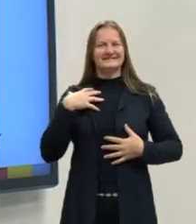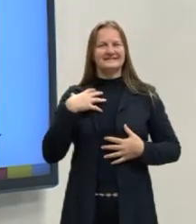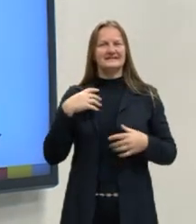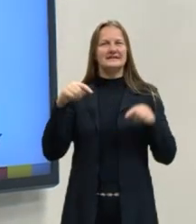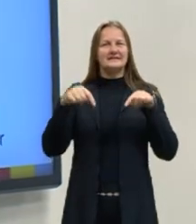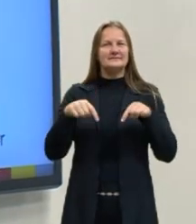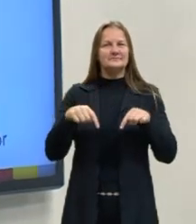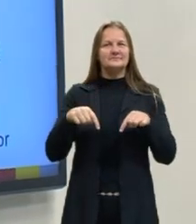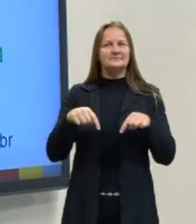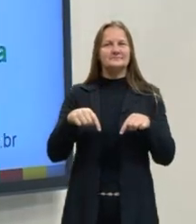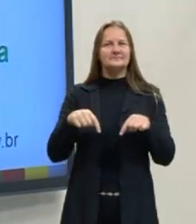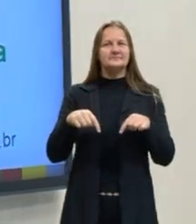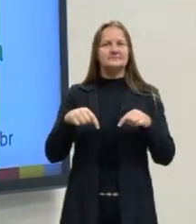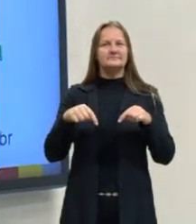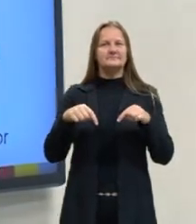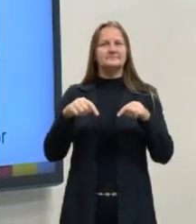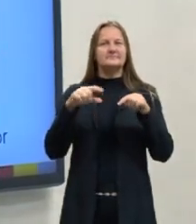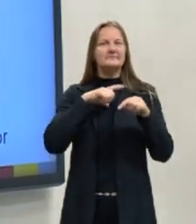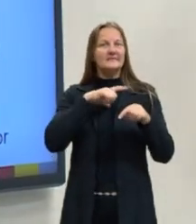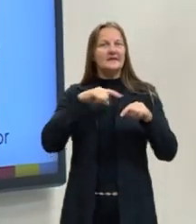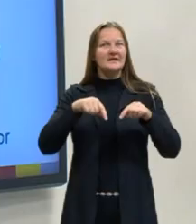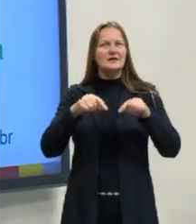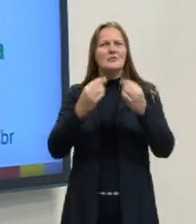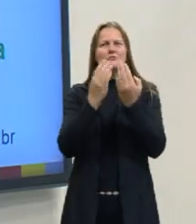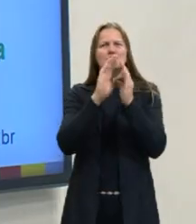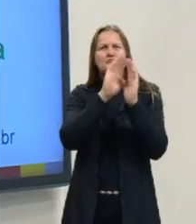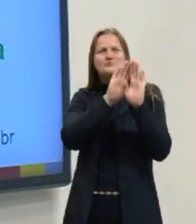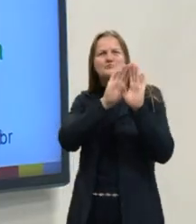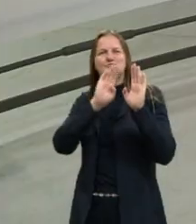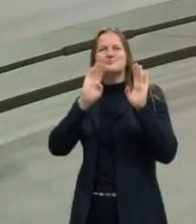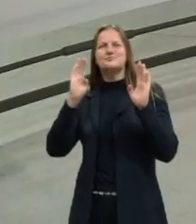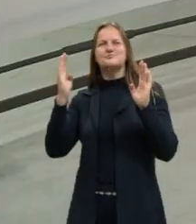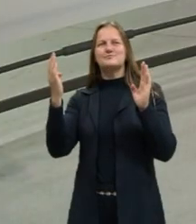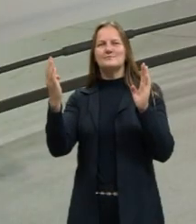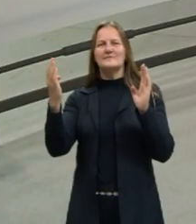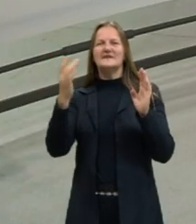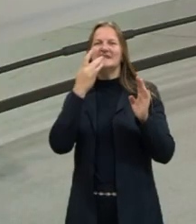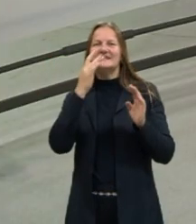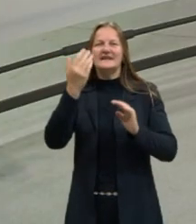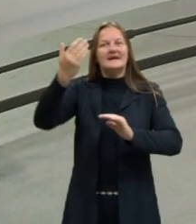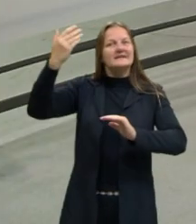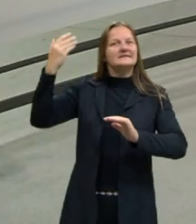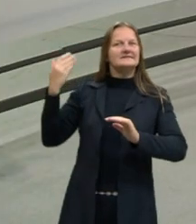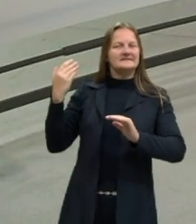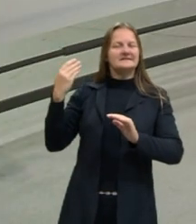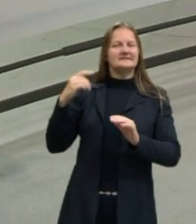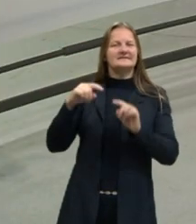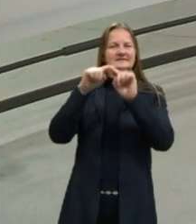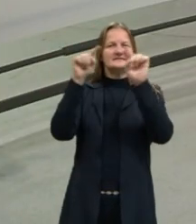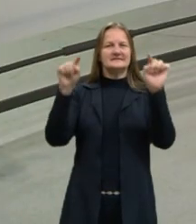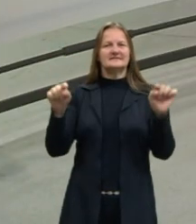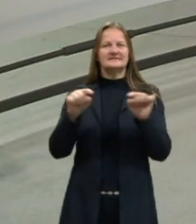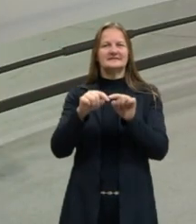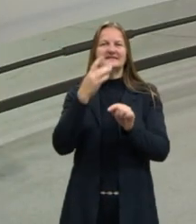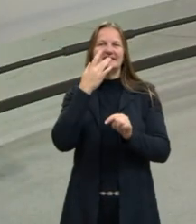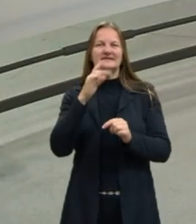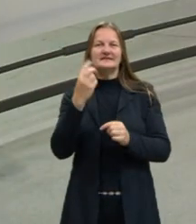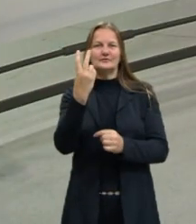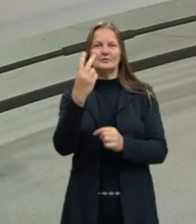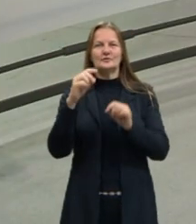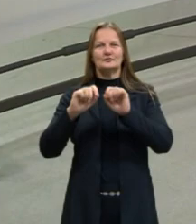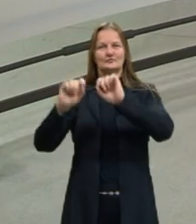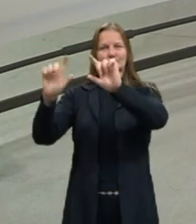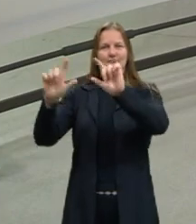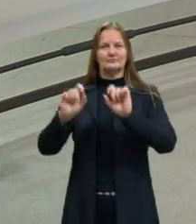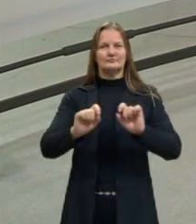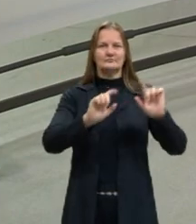estúdio nós temos um longo painel branco, contendo um quadro branco e dois monitores.